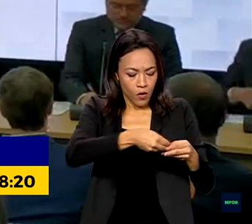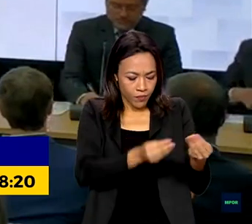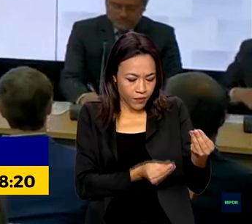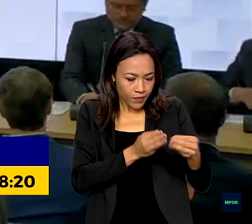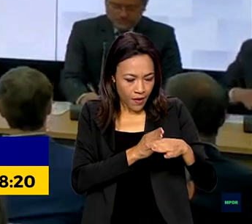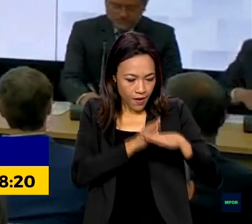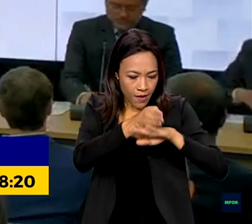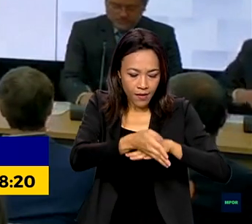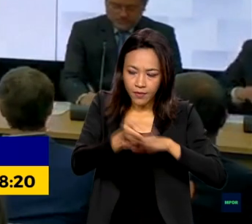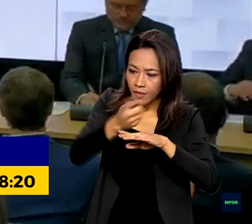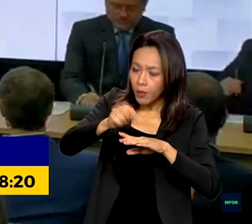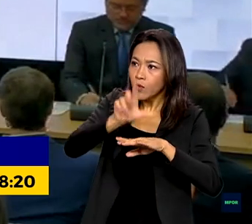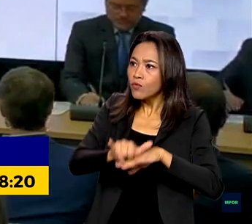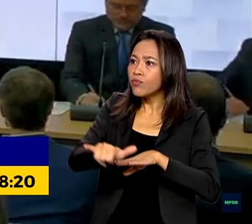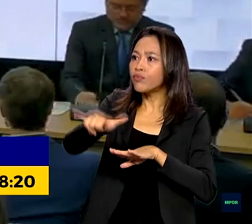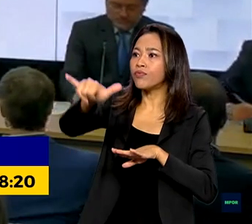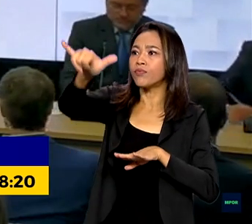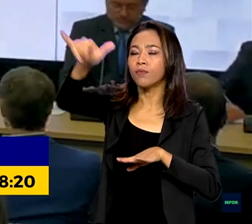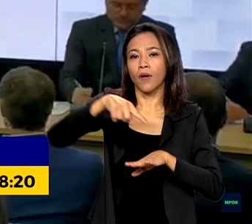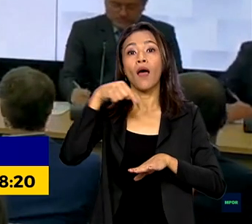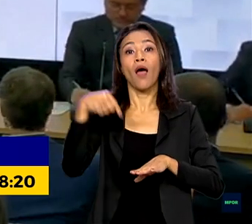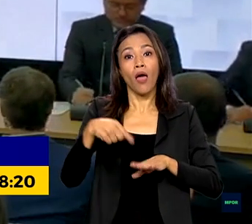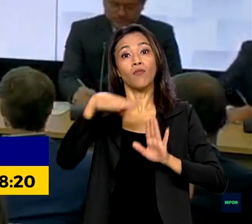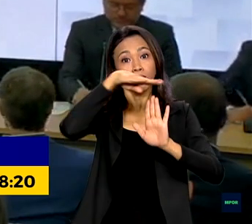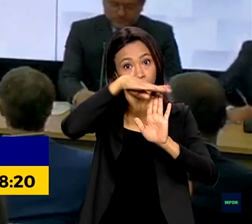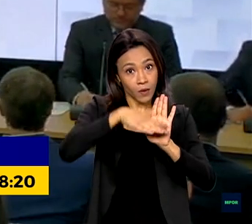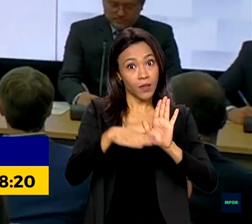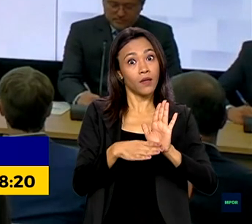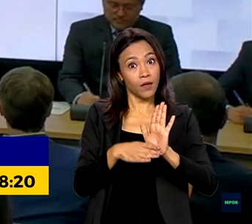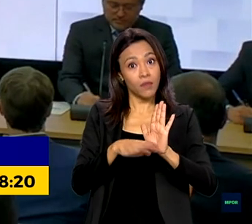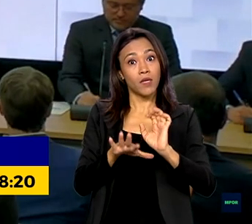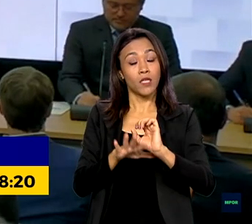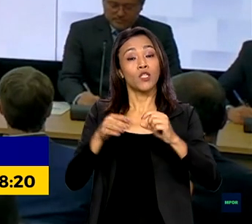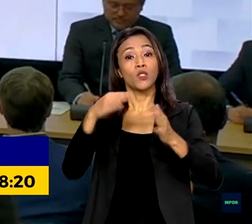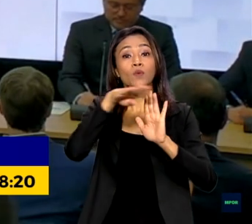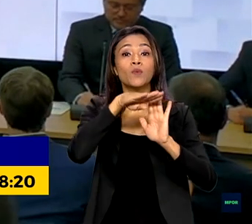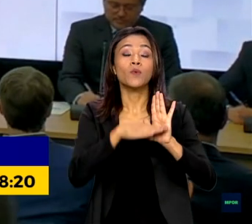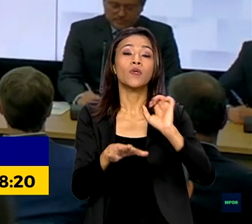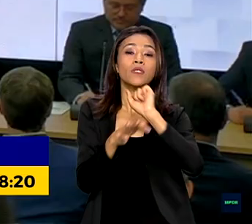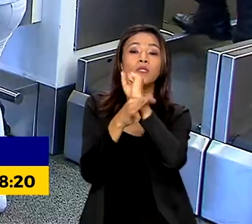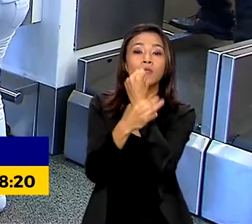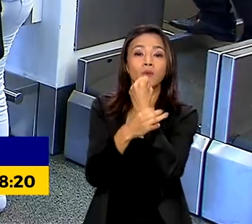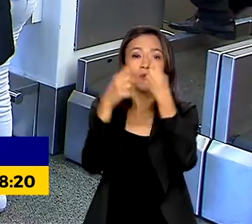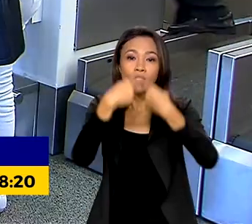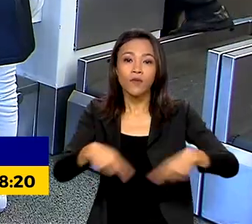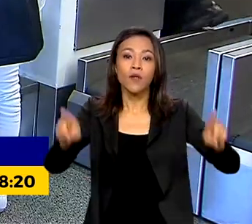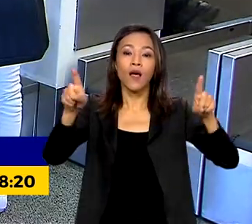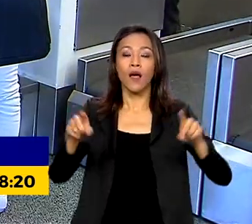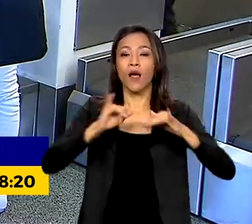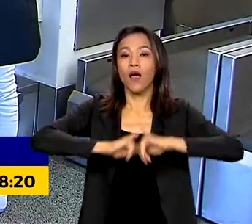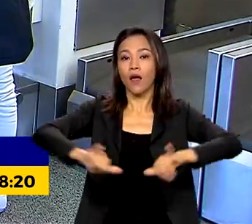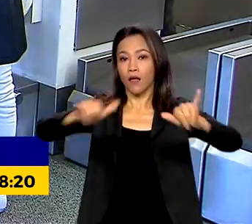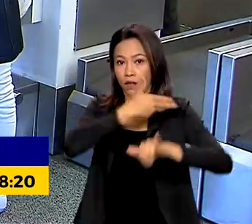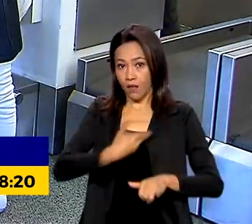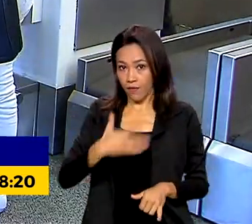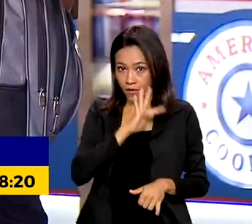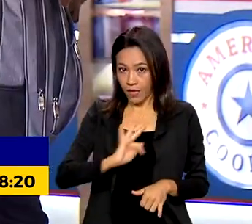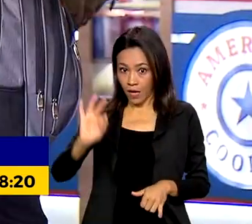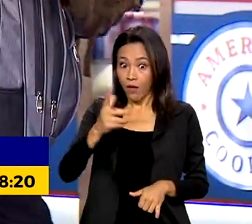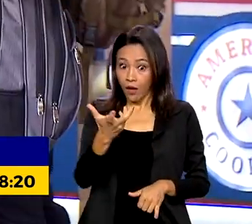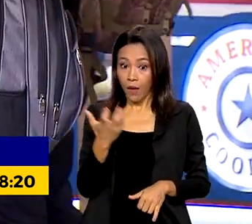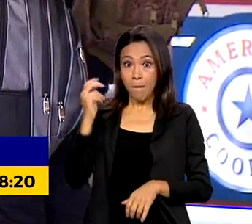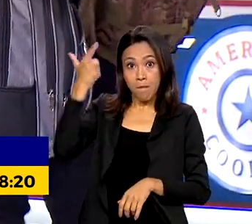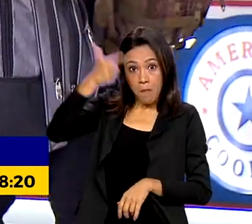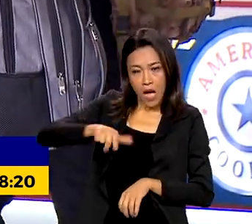Esse é o objetivo do programa Aeroportos Mais Seguros, lançado pelo governo federal. A iniciativa prevê a instalação de mais